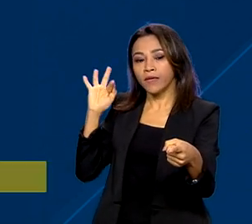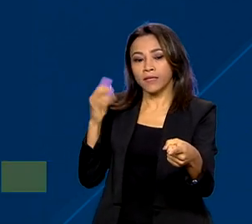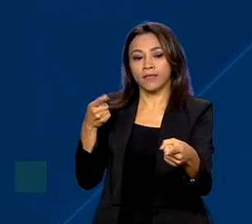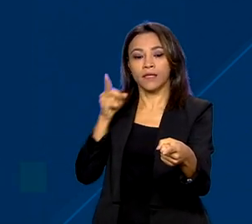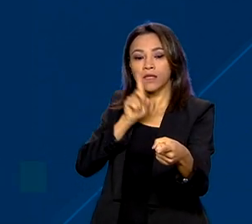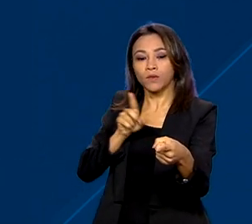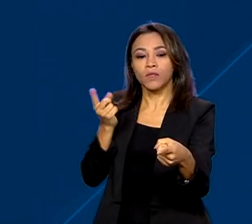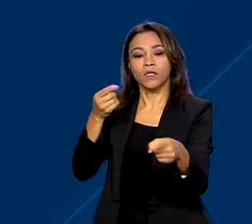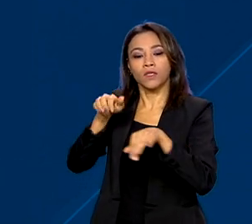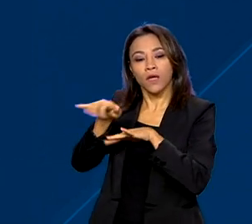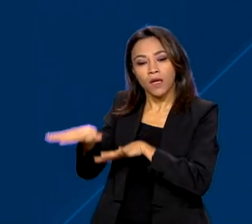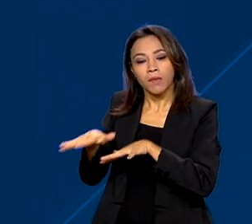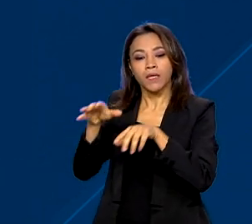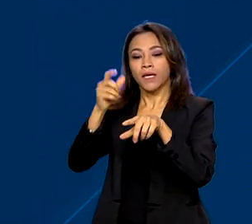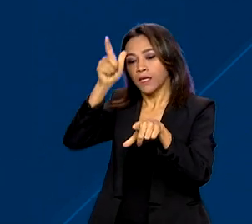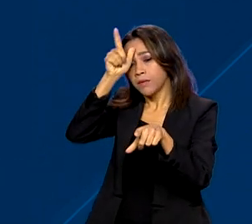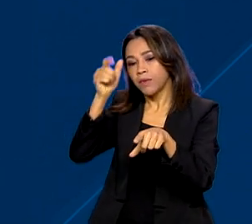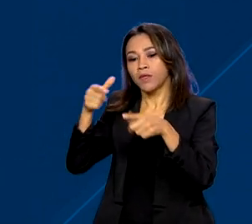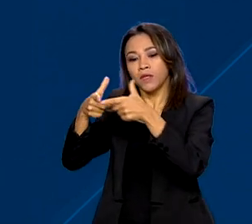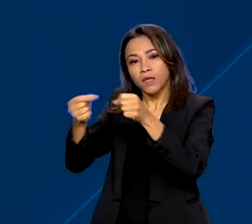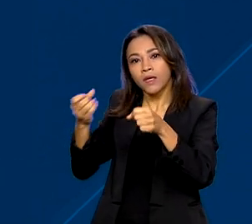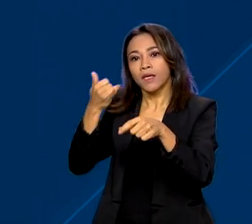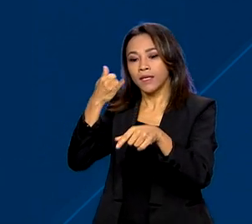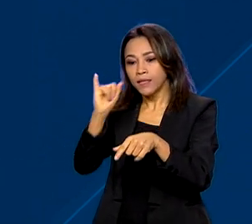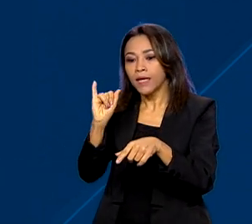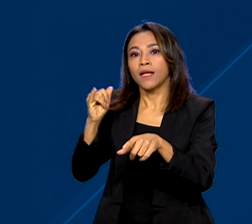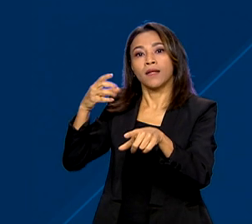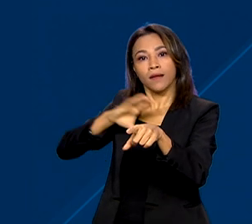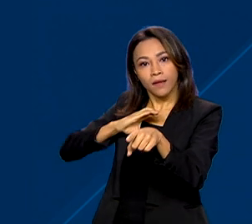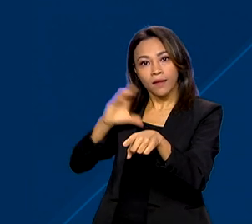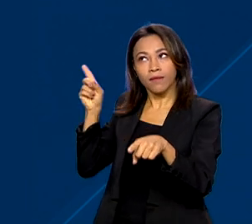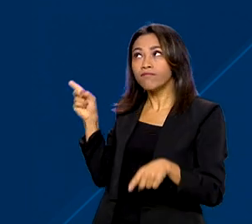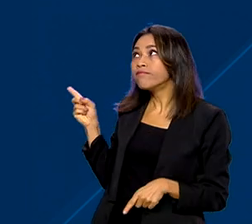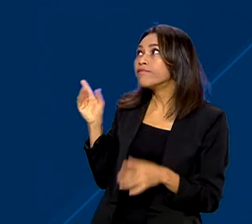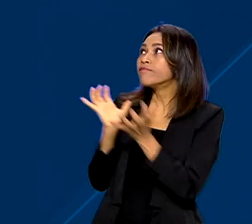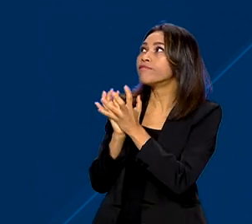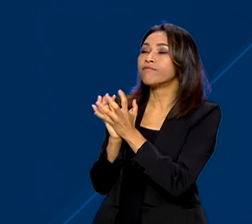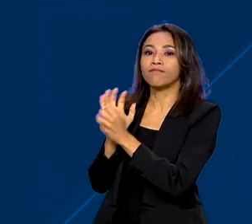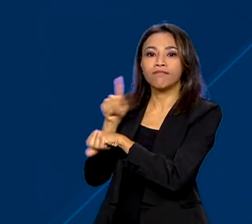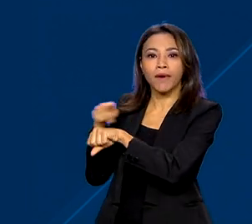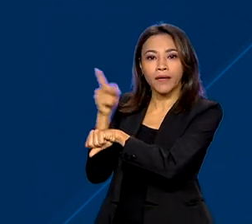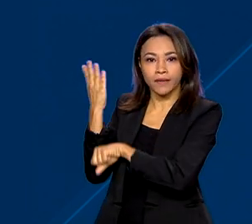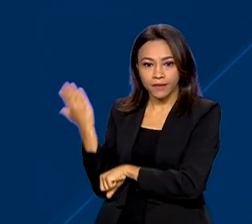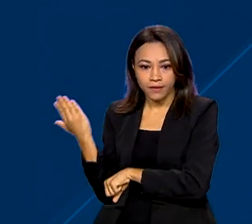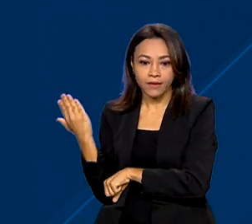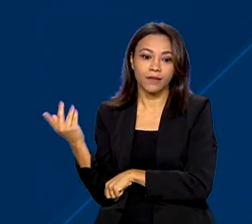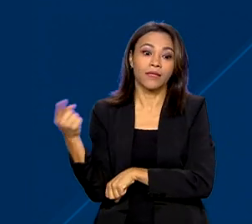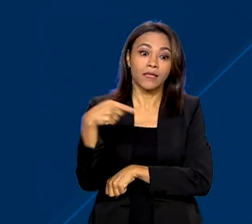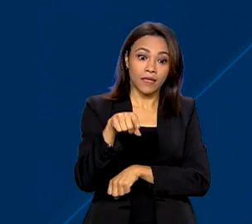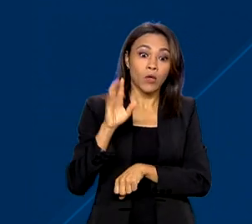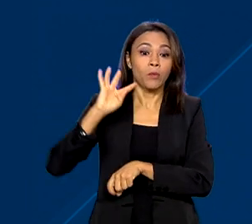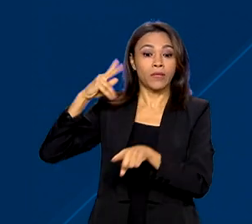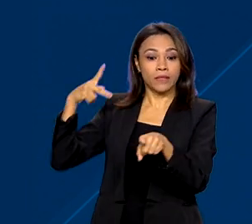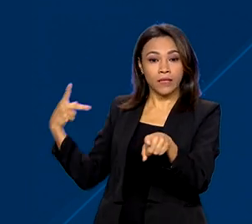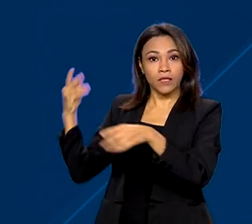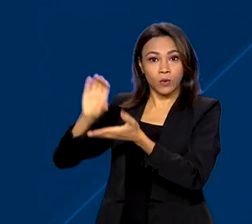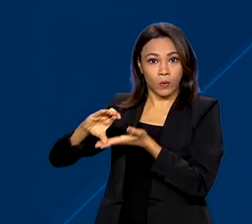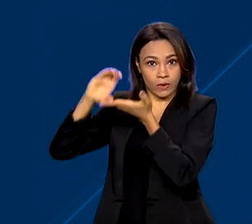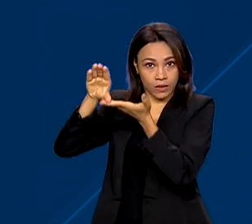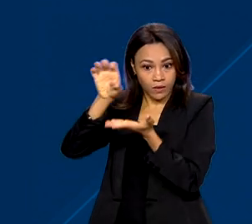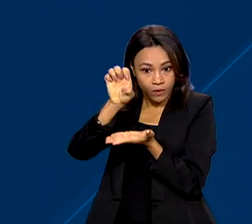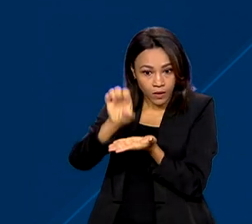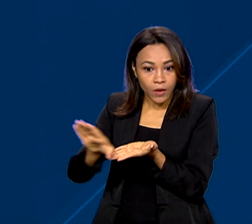Alemanha, Japão, Itália e Canadá. Também participam dos encontros os presidentes do Conselho Europeu e da Comissão